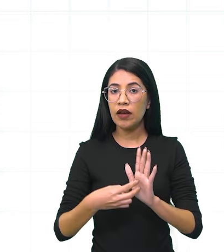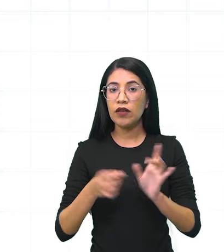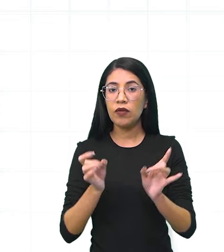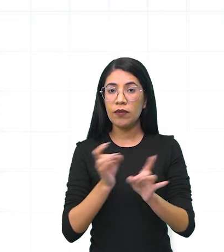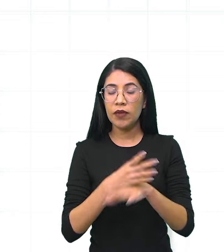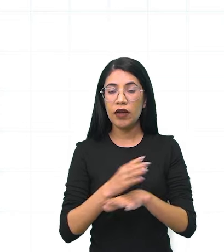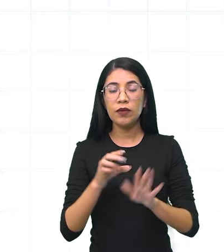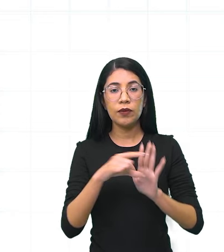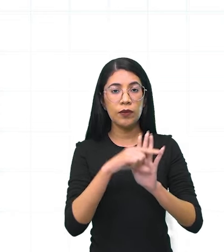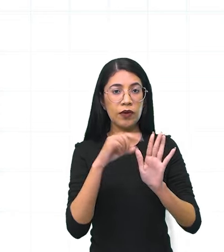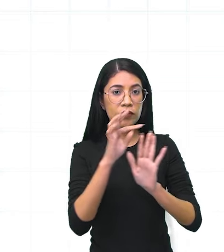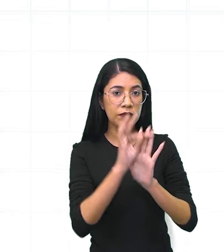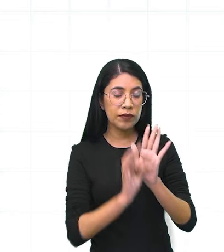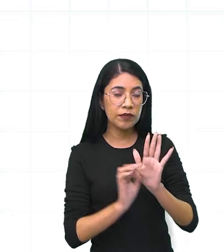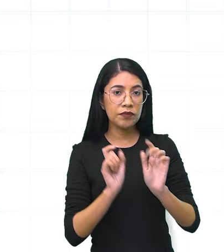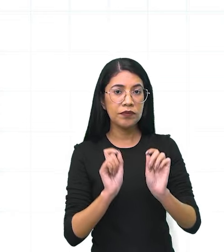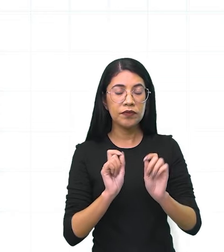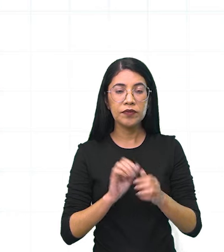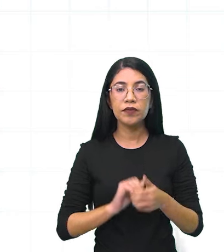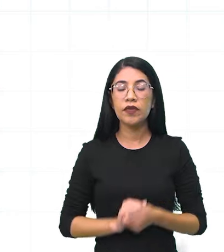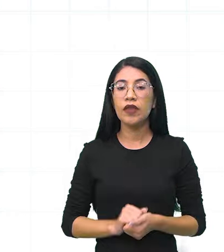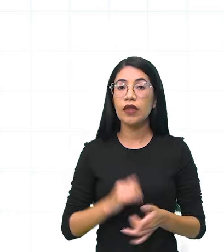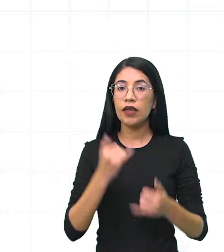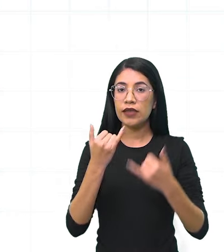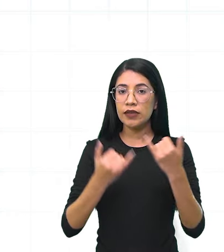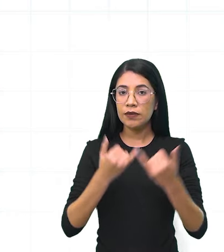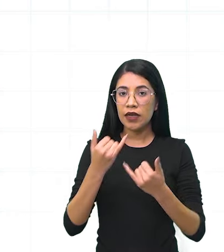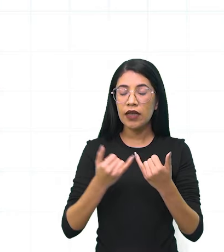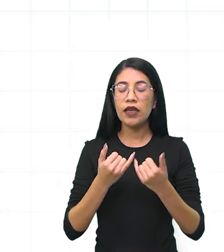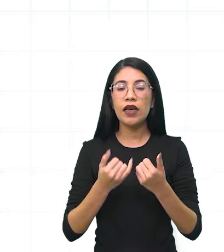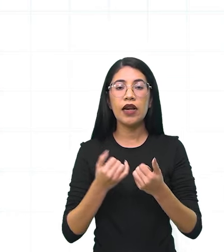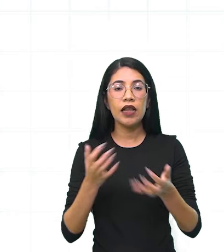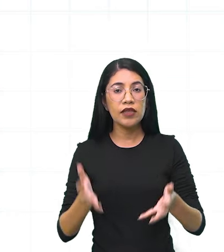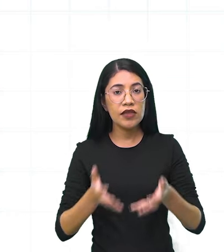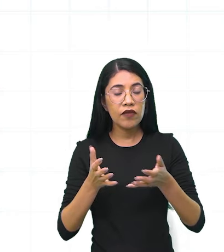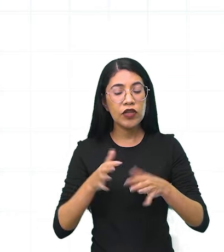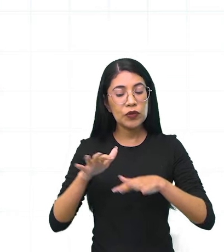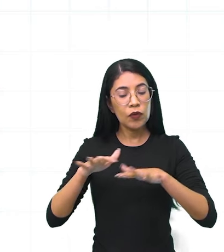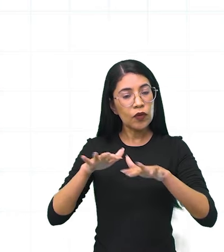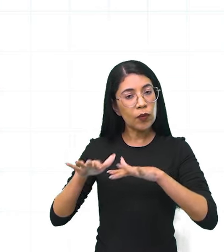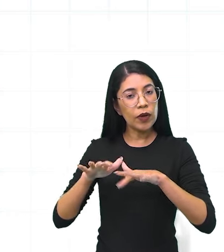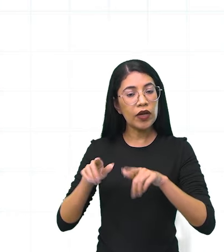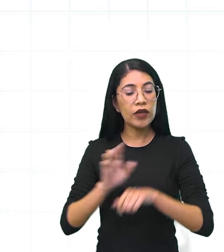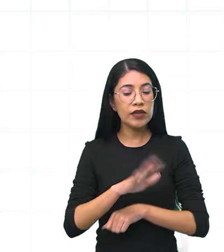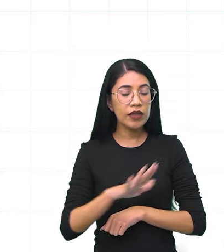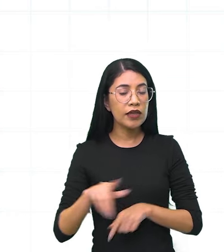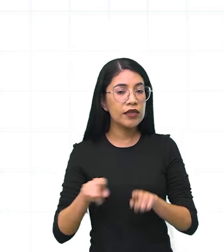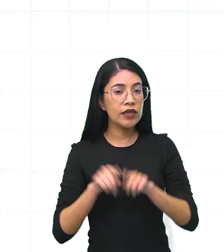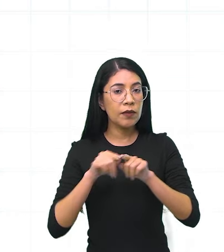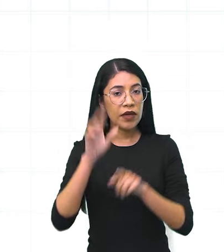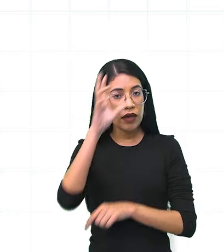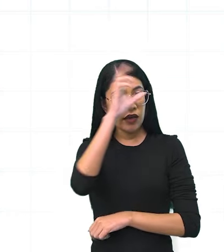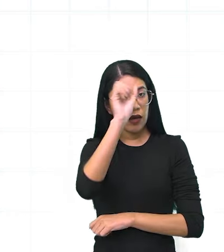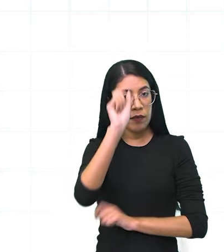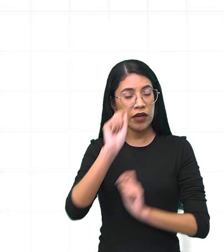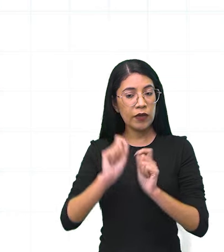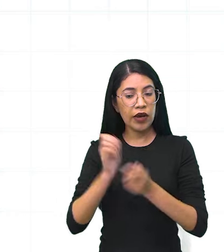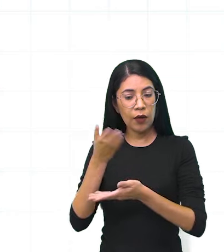nosso parágrafo, do nosso texto, falando o quê? Brincadeiras trabalham o movimento, as crianças aprendem a